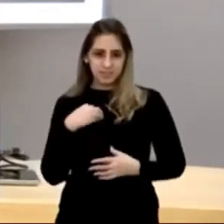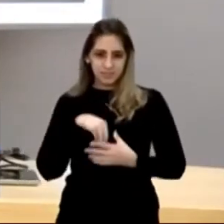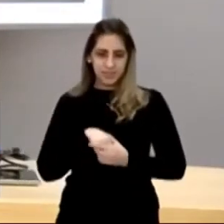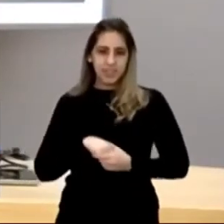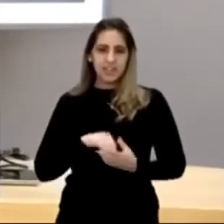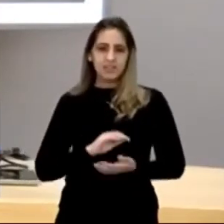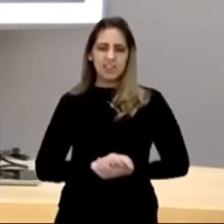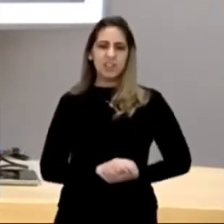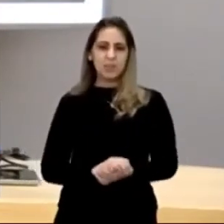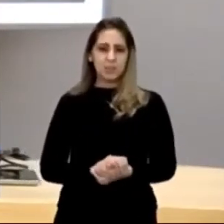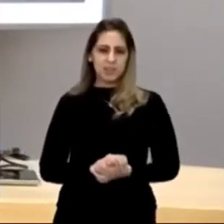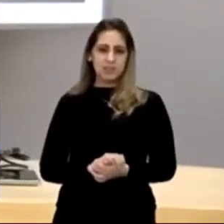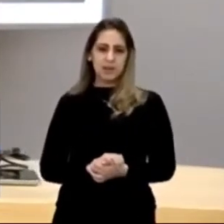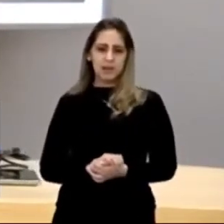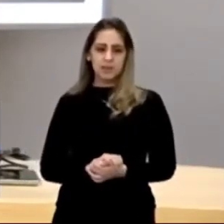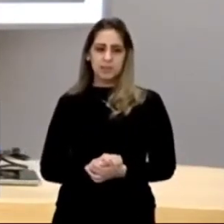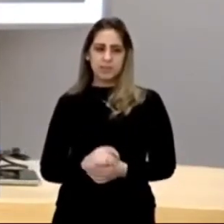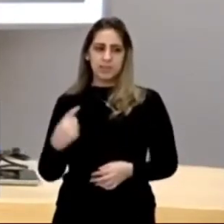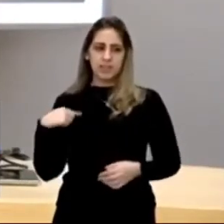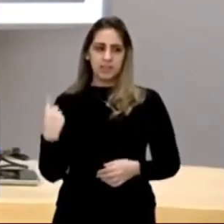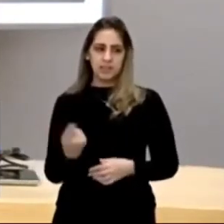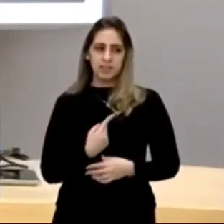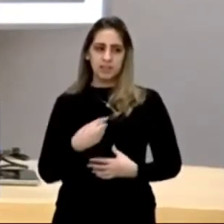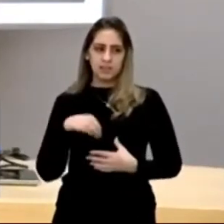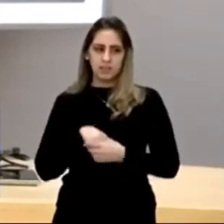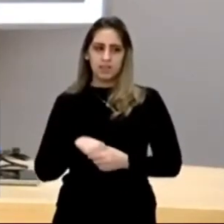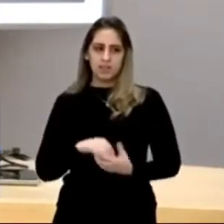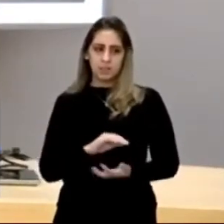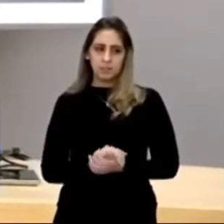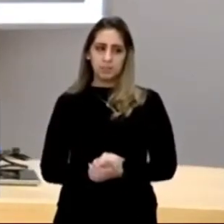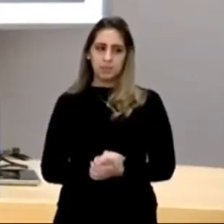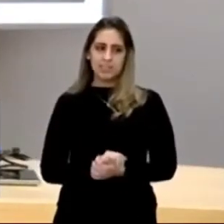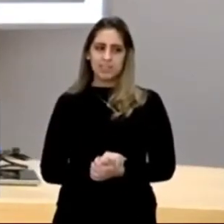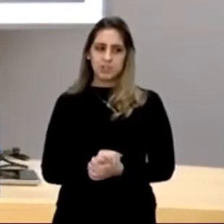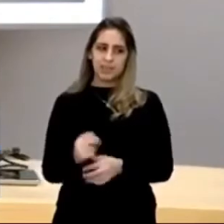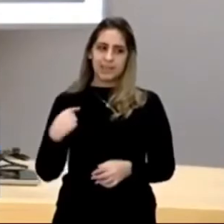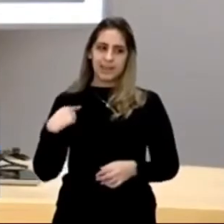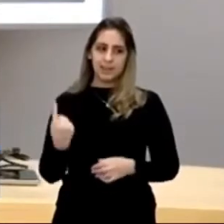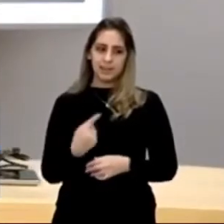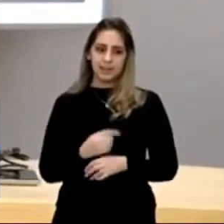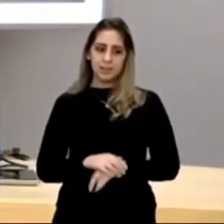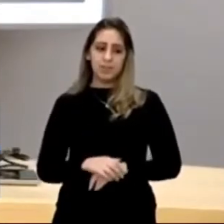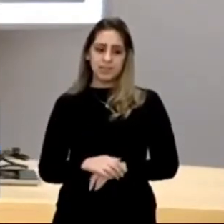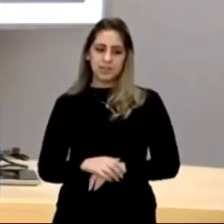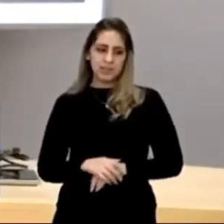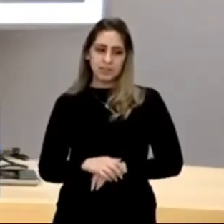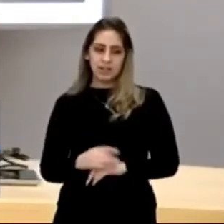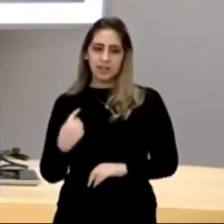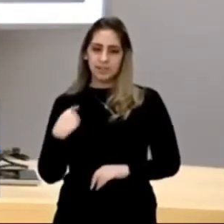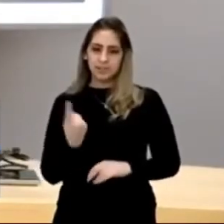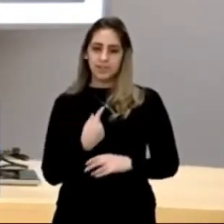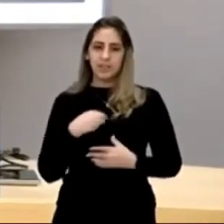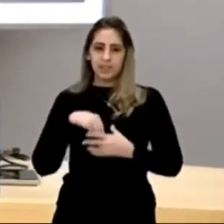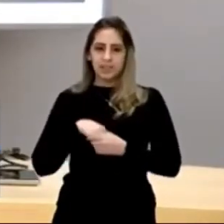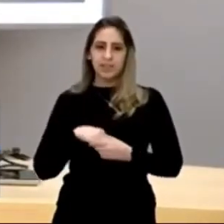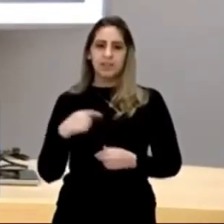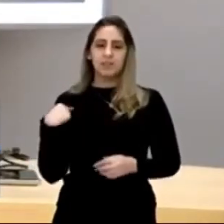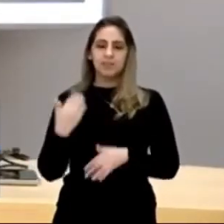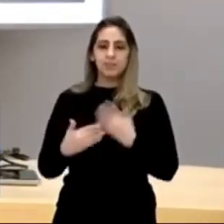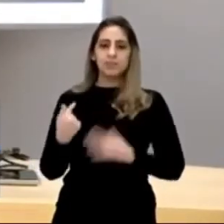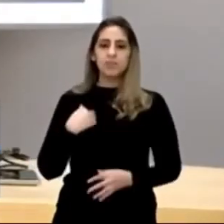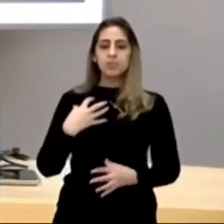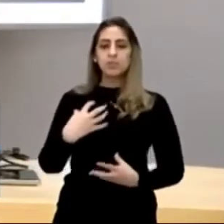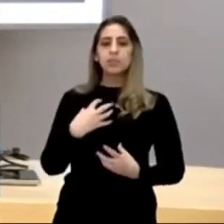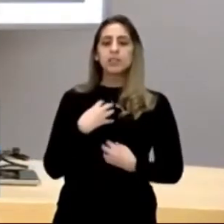os indígenas, eles ficaram, os que viram aquele suicídio, naquele momento, ficaram horrorizados, com medo de serem, de alguma forma,